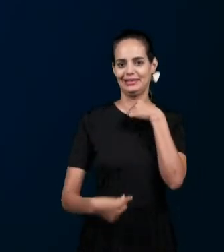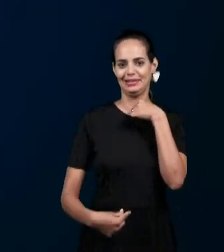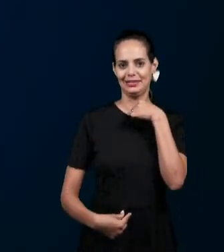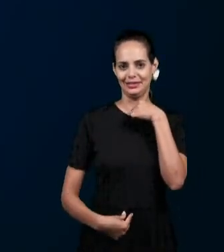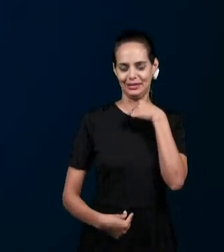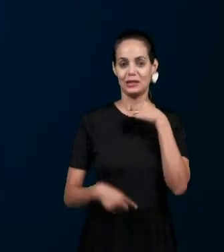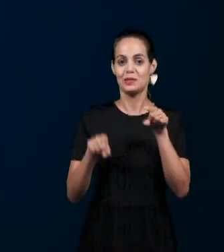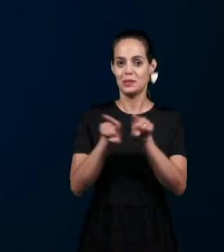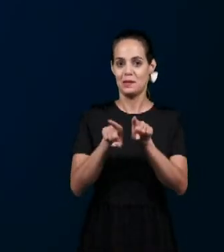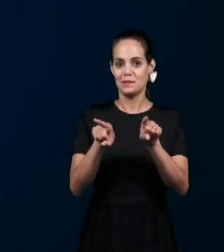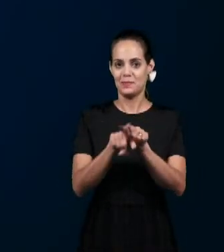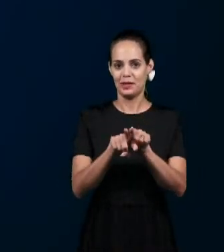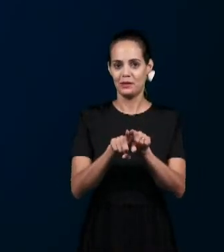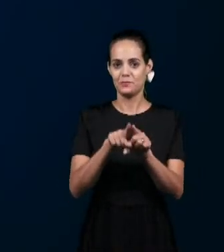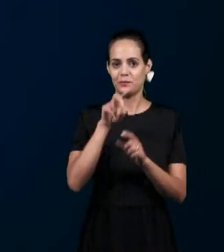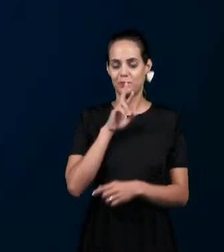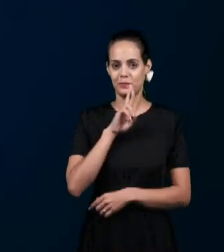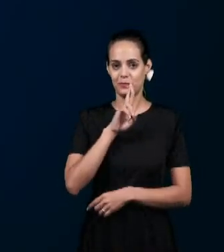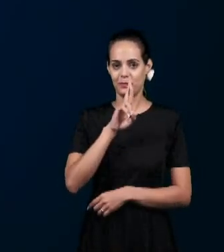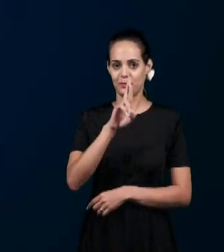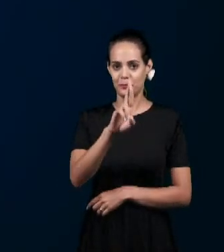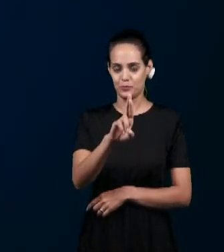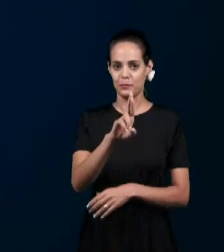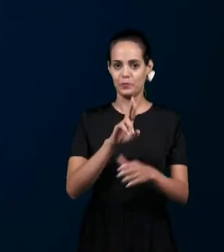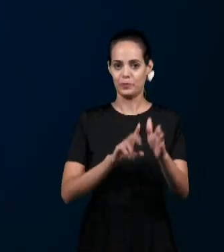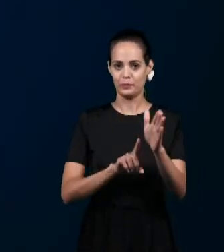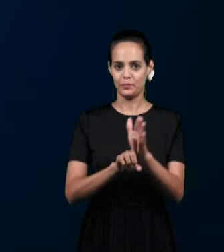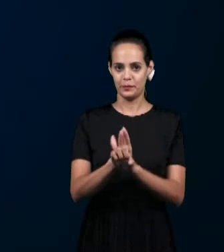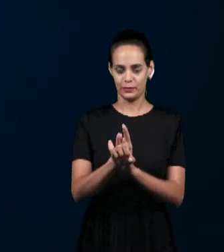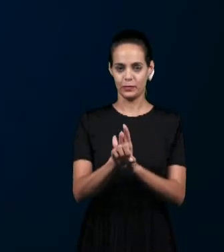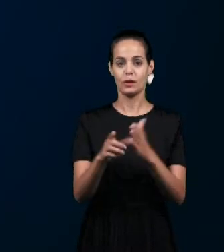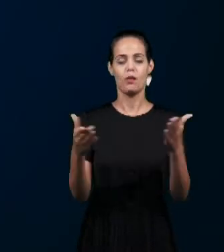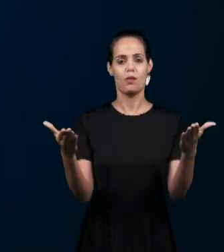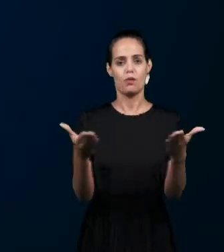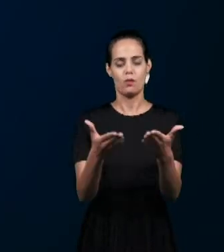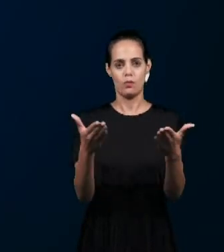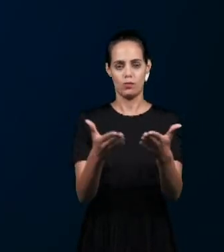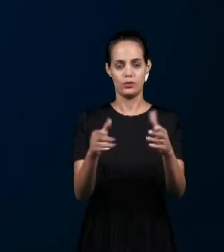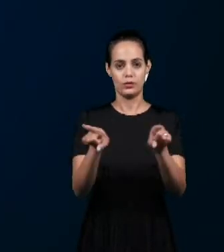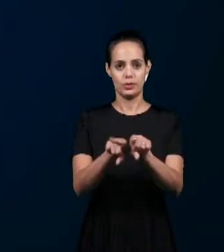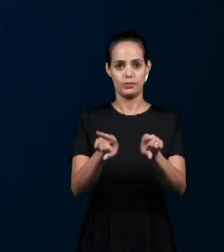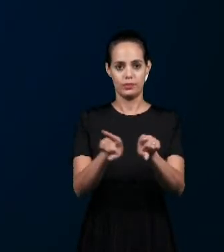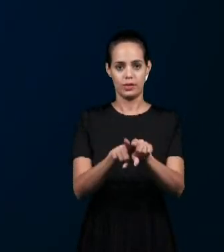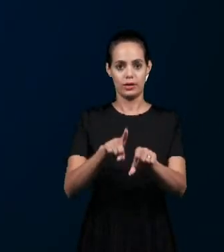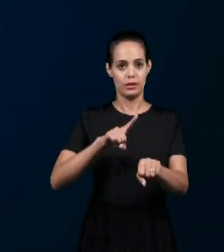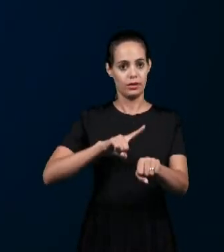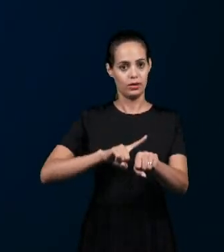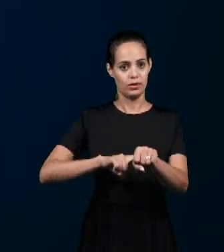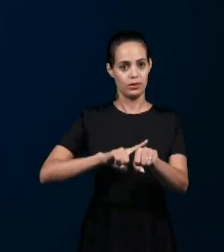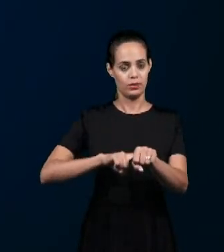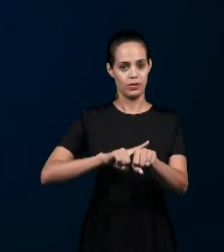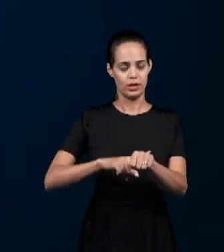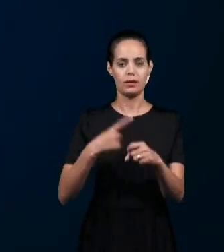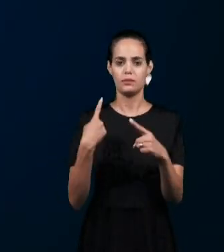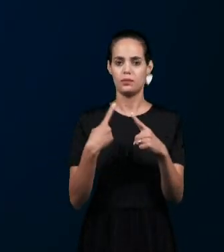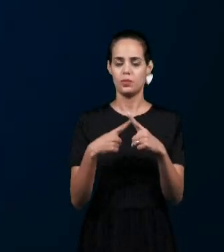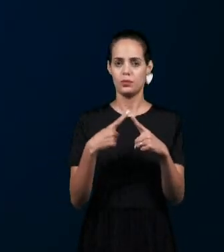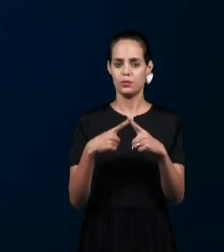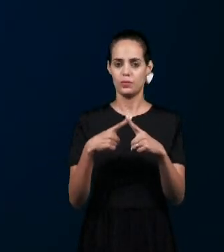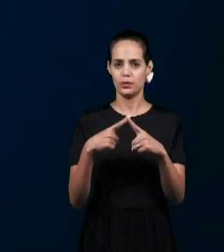quero lembrar que hoje nós estamos aqui neste horário Porque esta transmissão